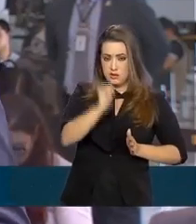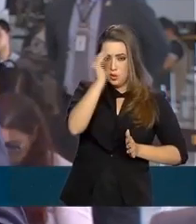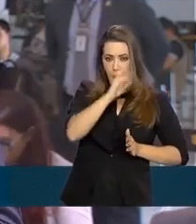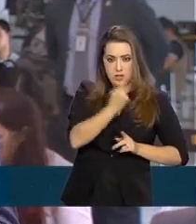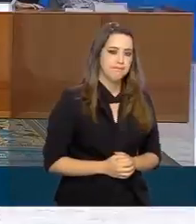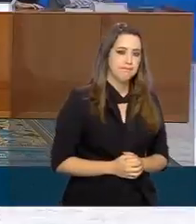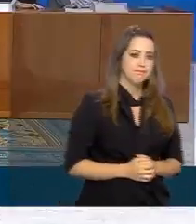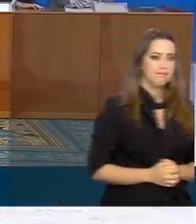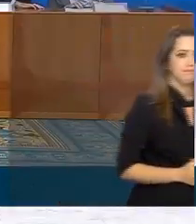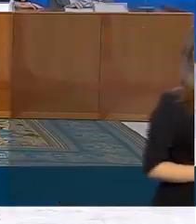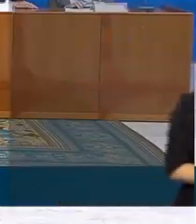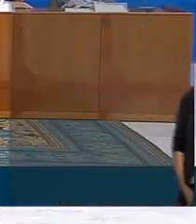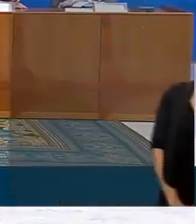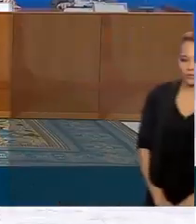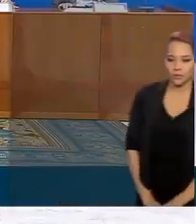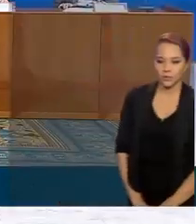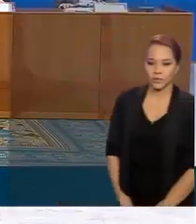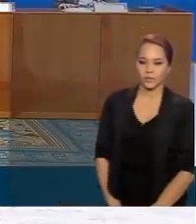conclusão.